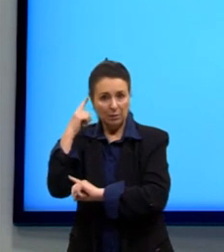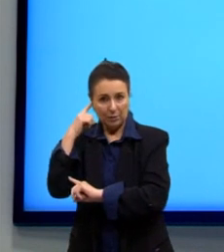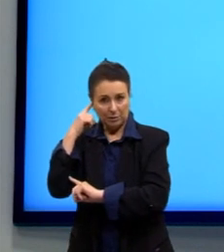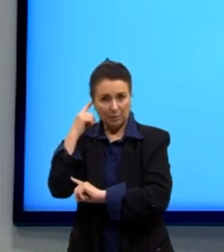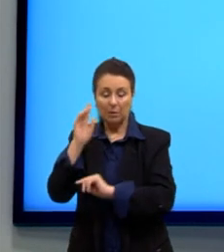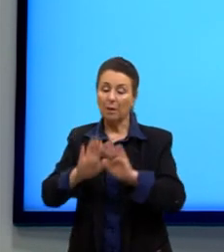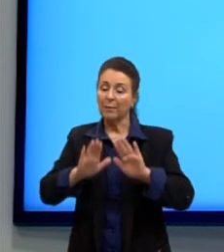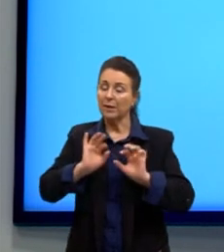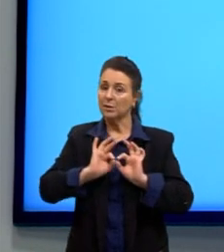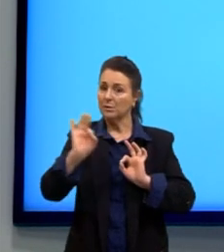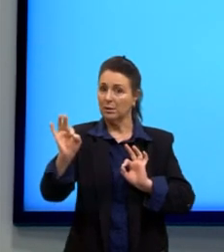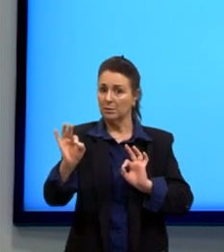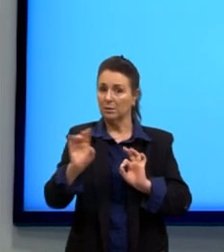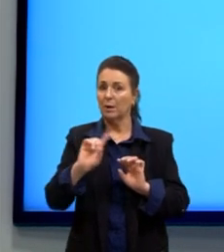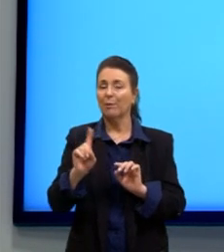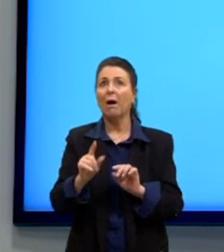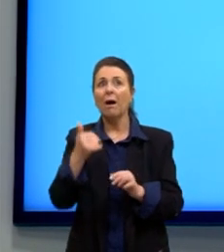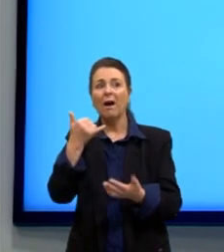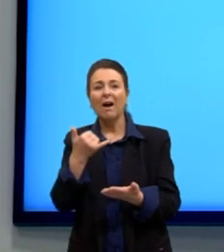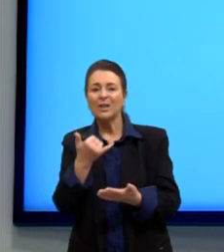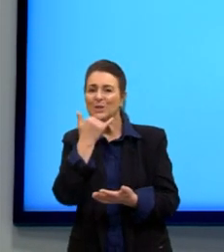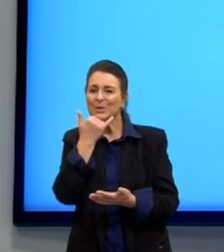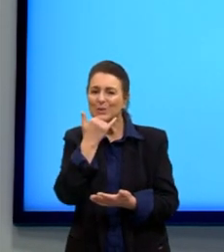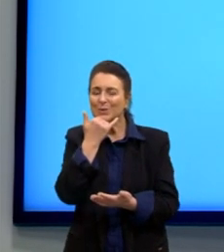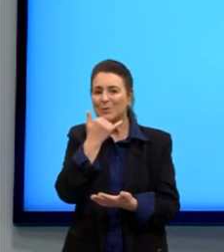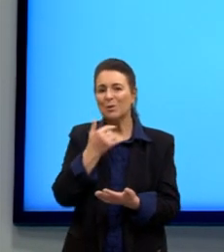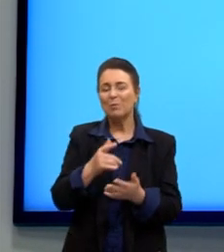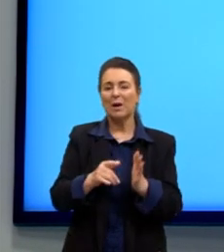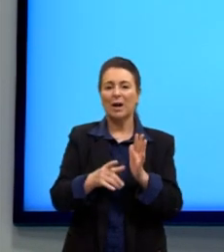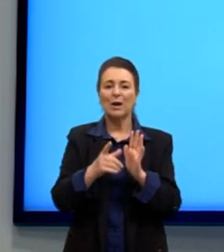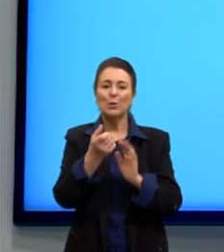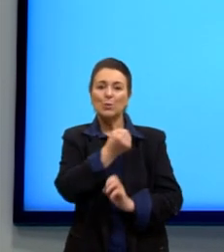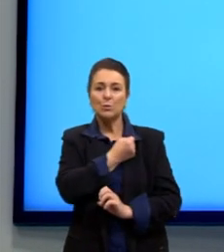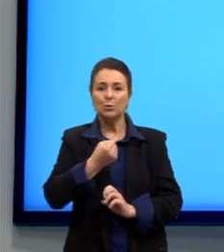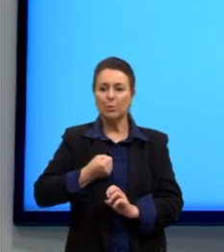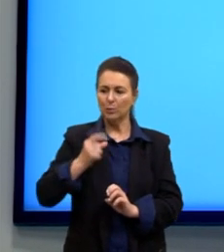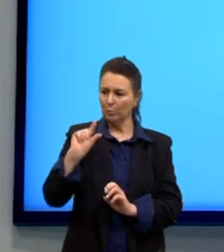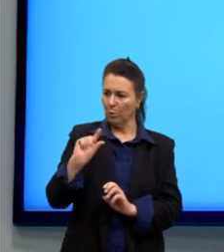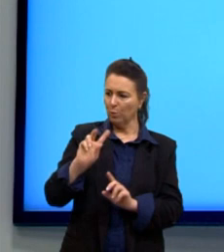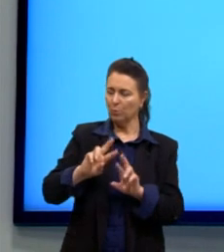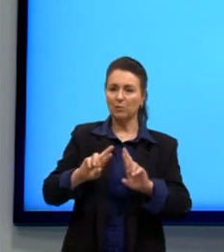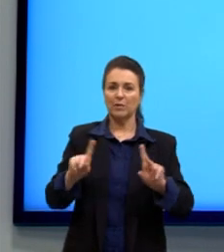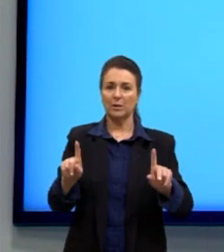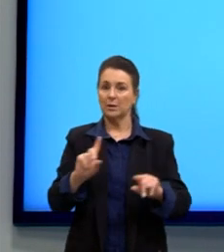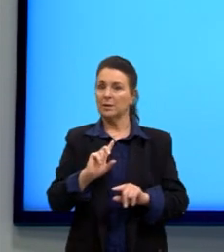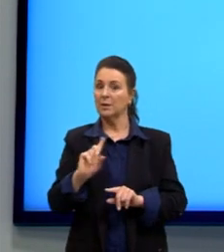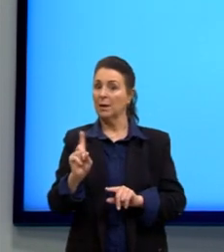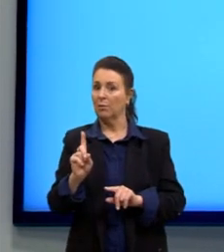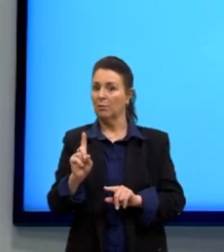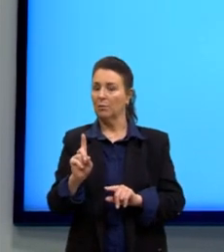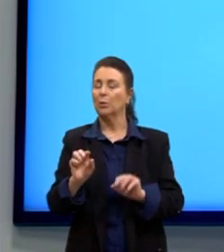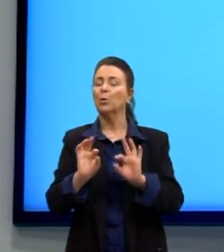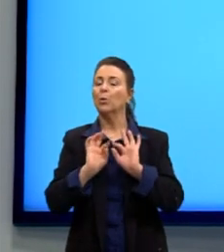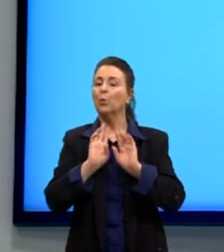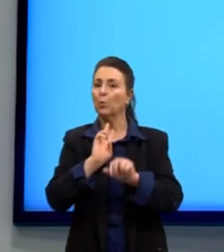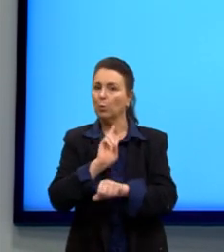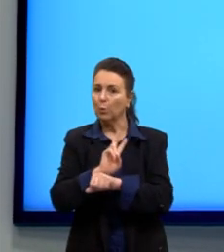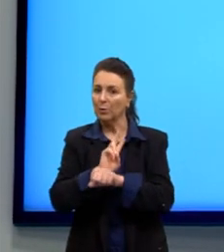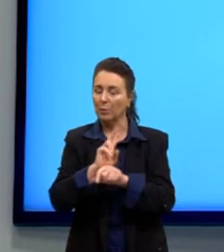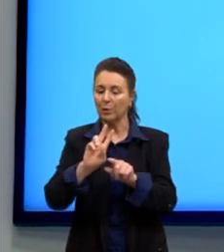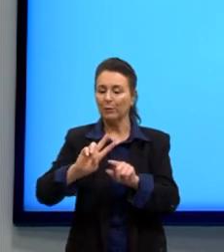certo? Então, não se enganem, né, com escalas que são, como a gente diz, lineares, aqui é uma escala